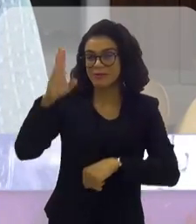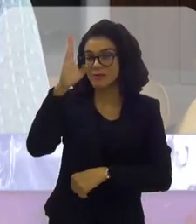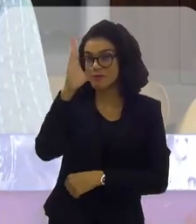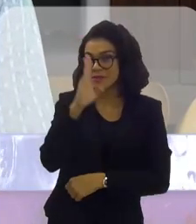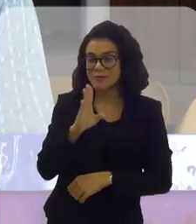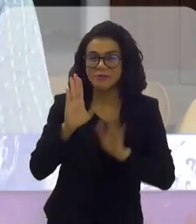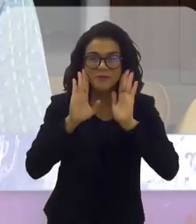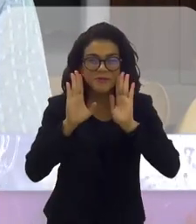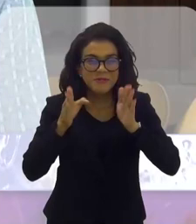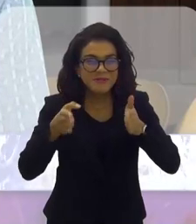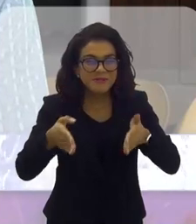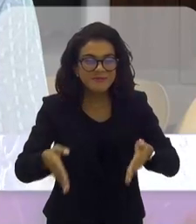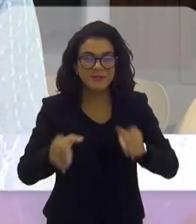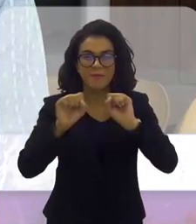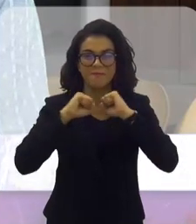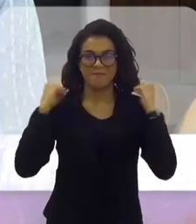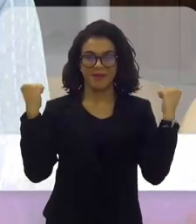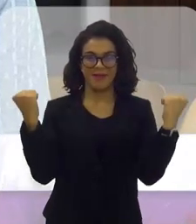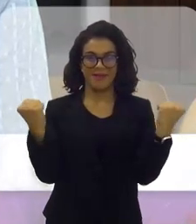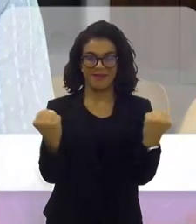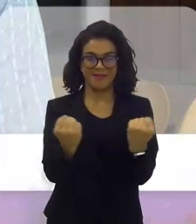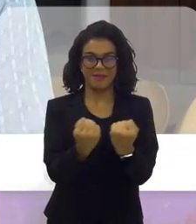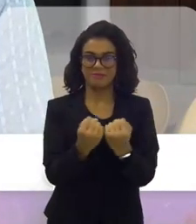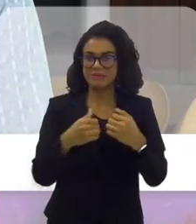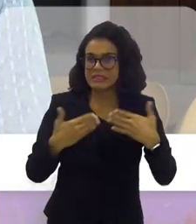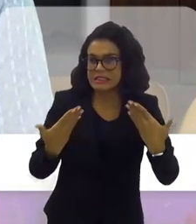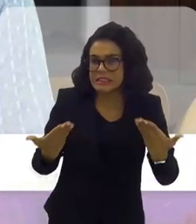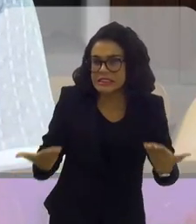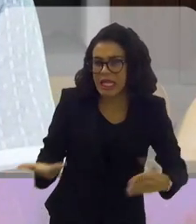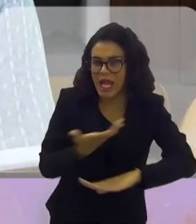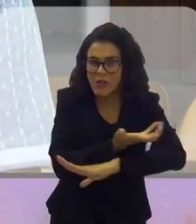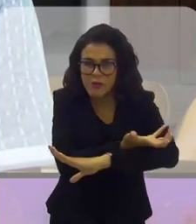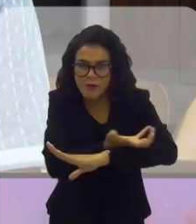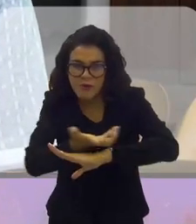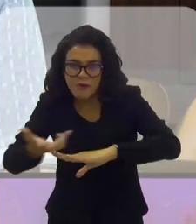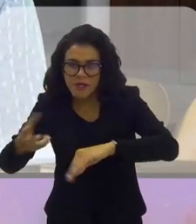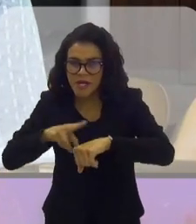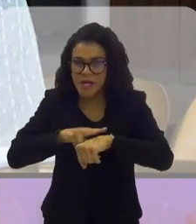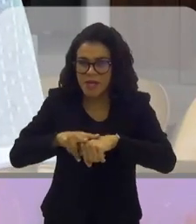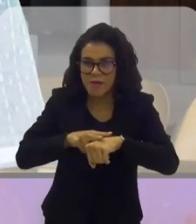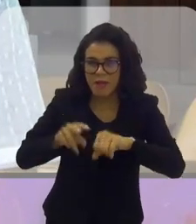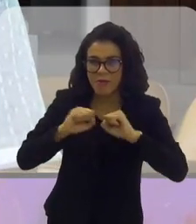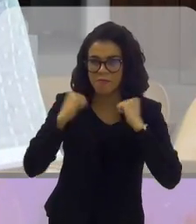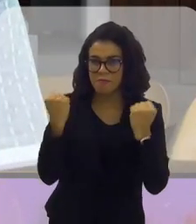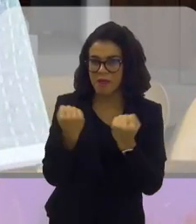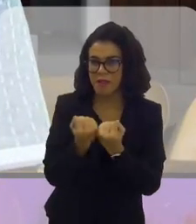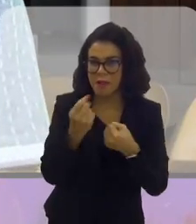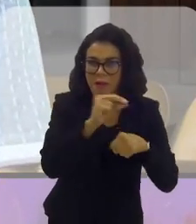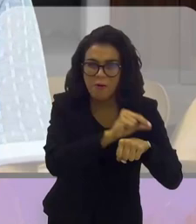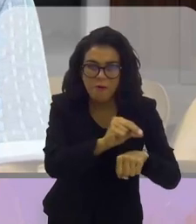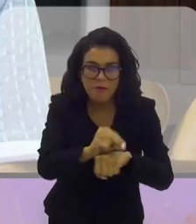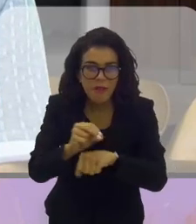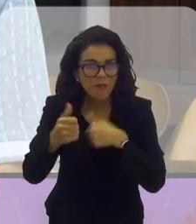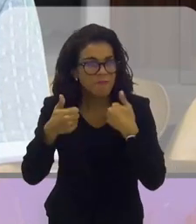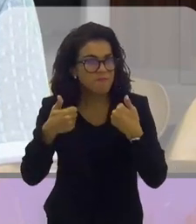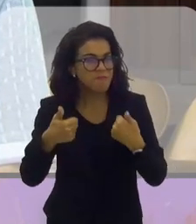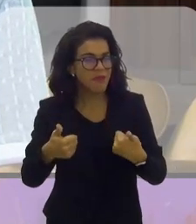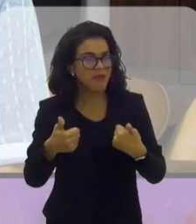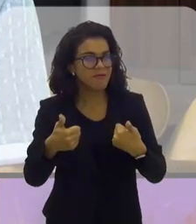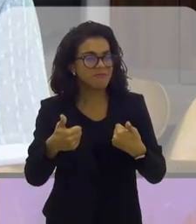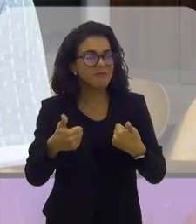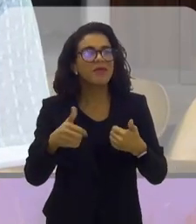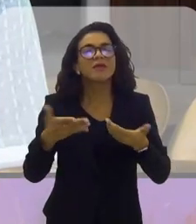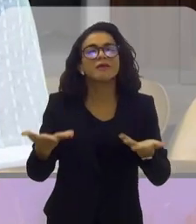em especial no Maracanã. Será que os gramados estão sendo bem tratados? E o gramado do